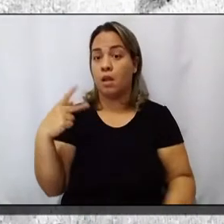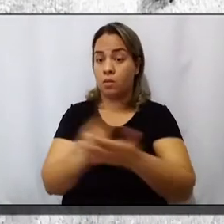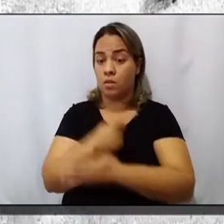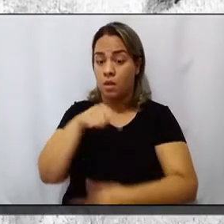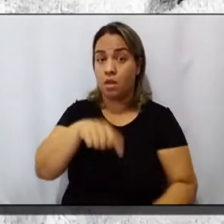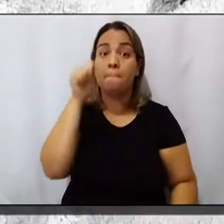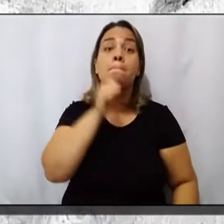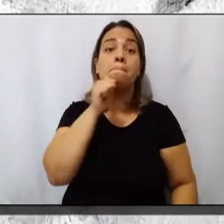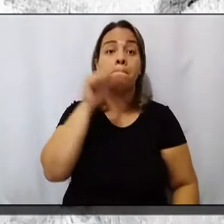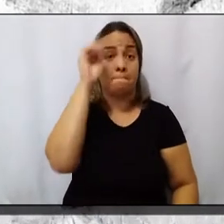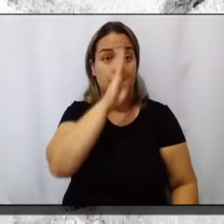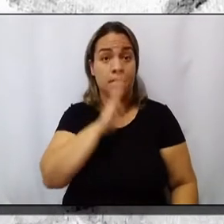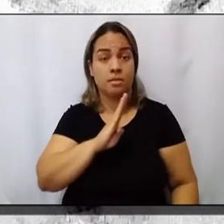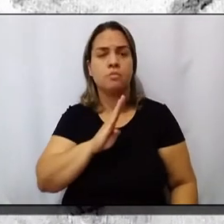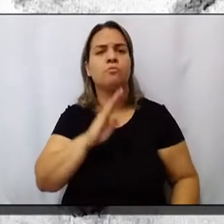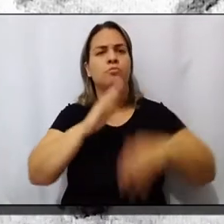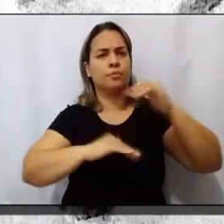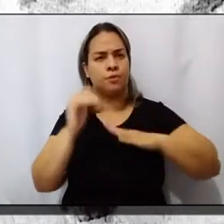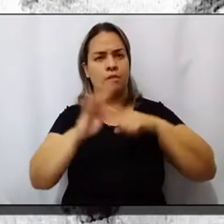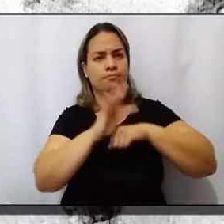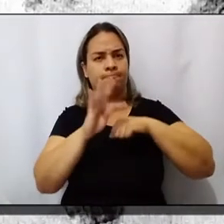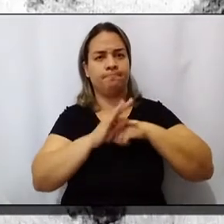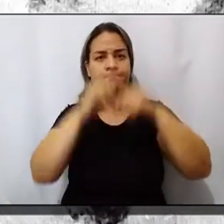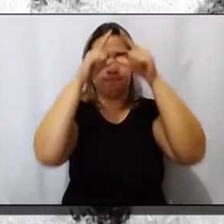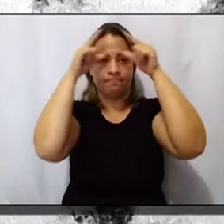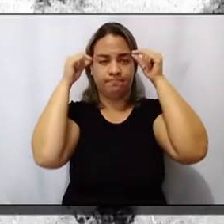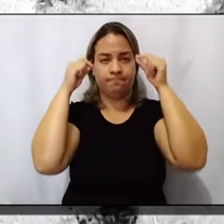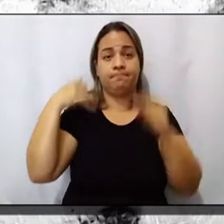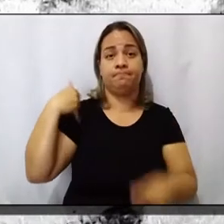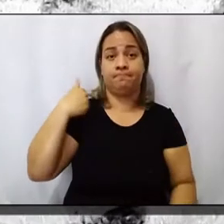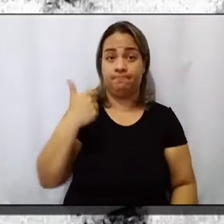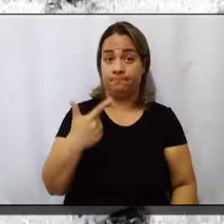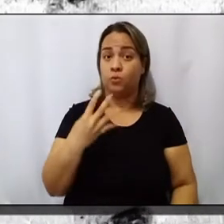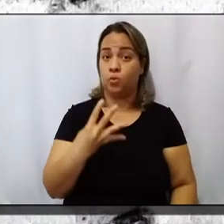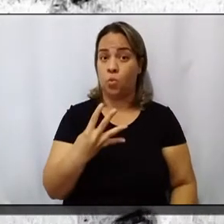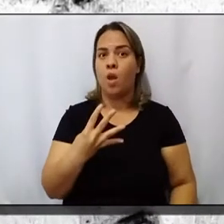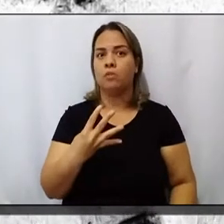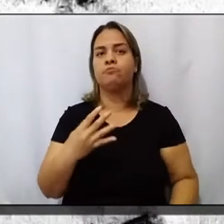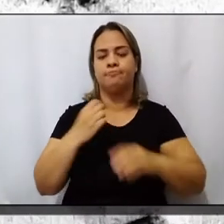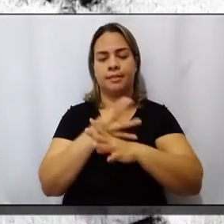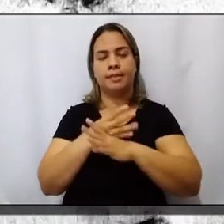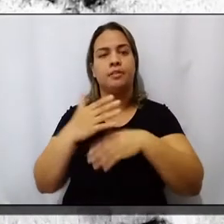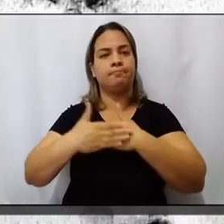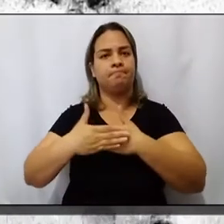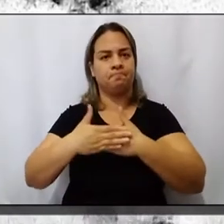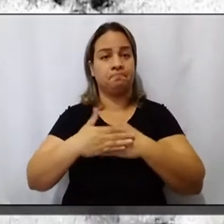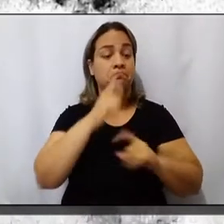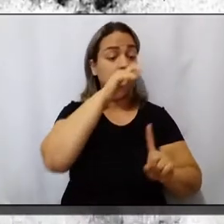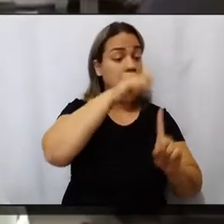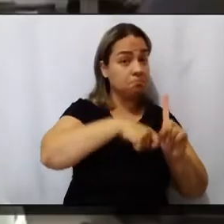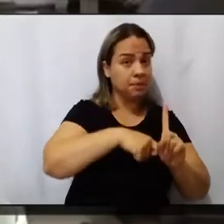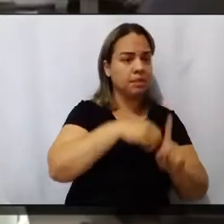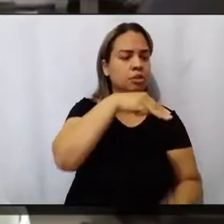com uma técnica de enfermagem de 24 anos em Ribeirão Preto. Em maio, ela teve contato com um